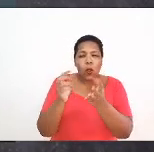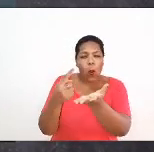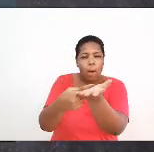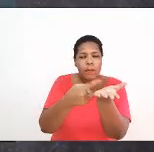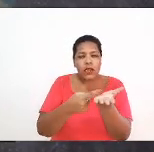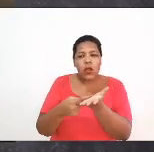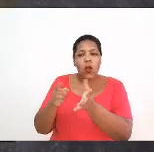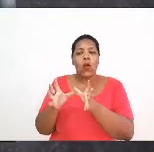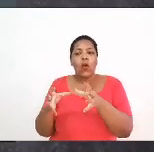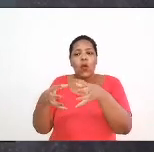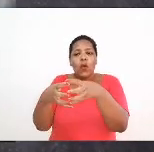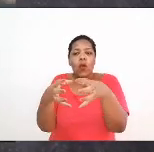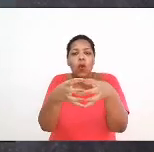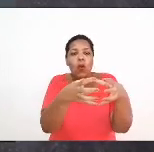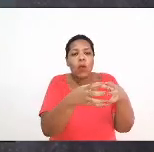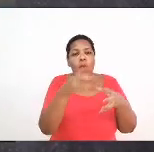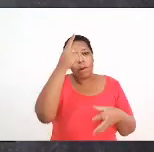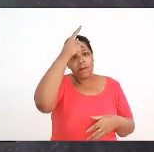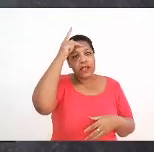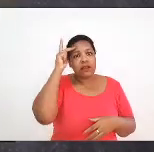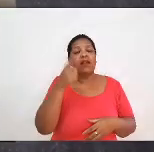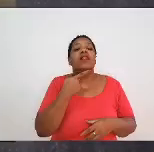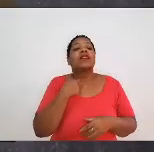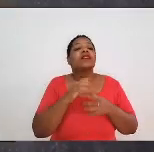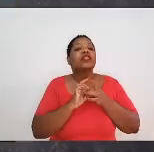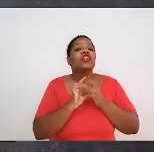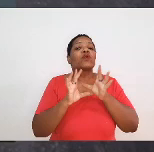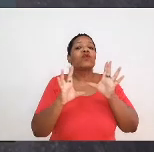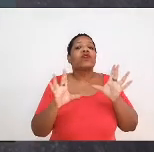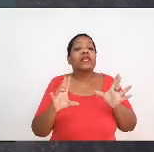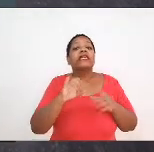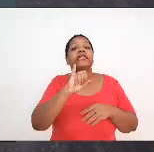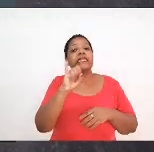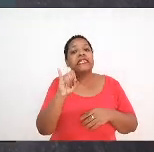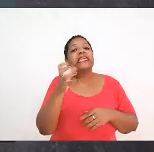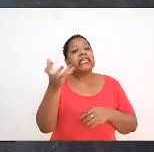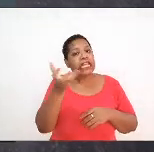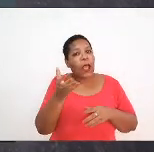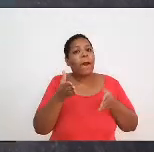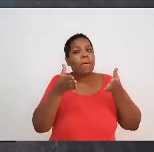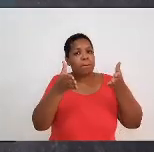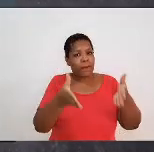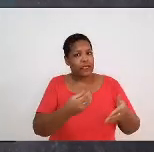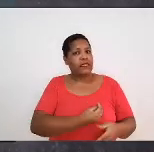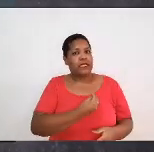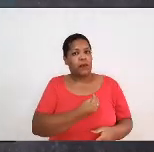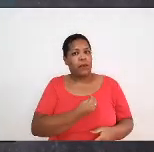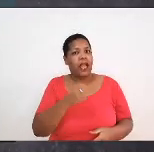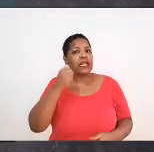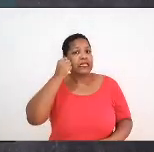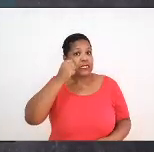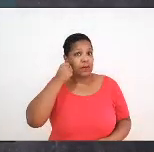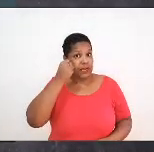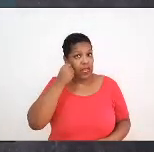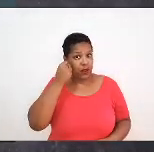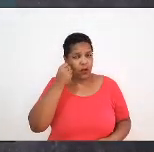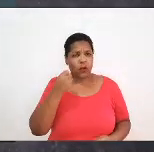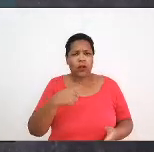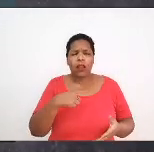estão à disposição para participar desses seminários. Esses seminários, a gente pensou, eles